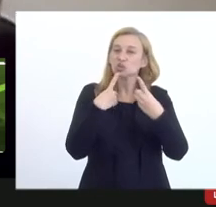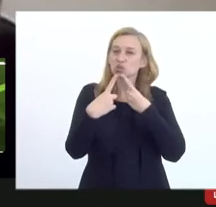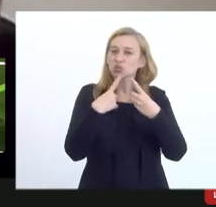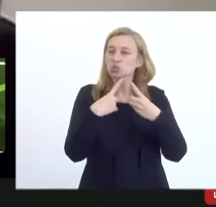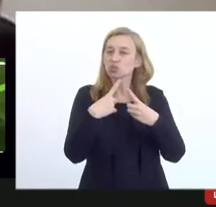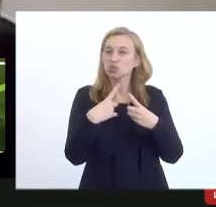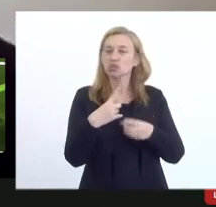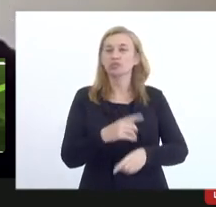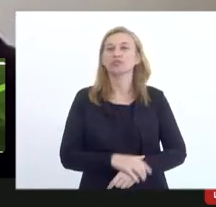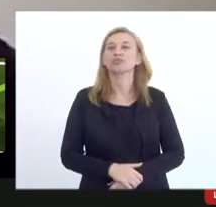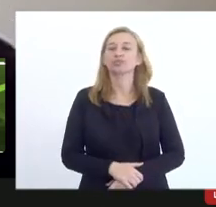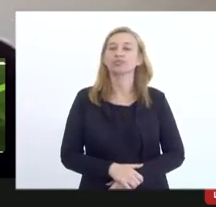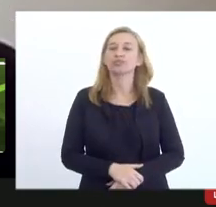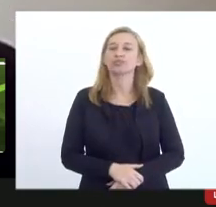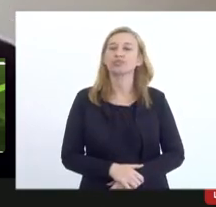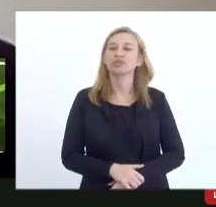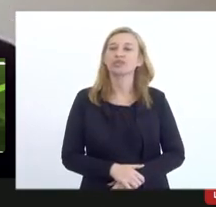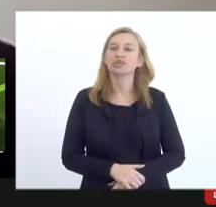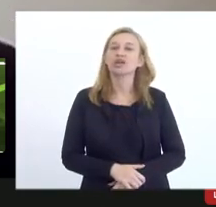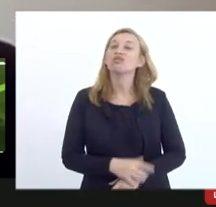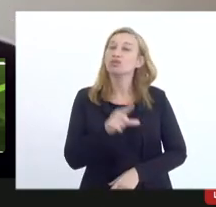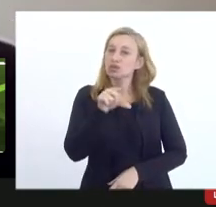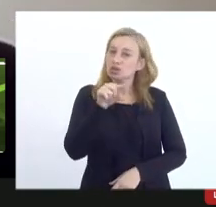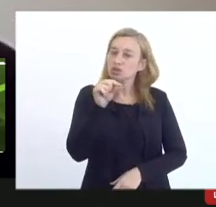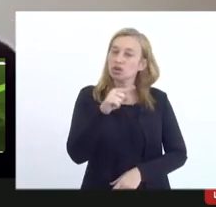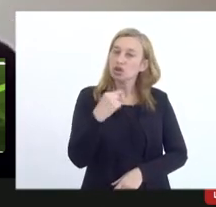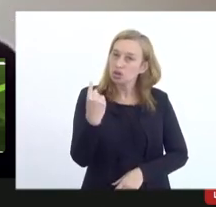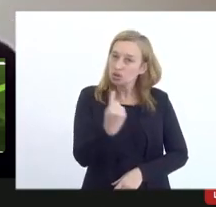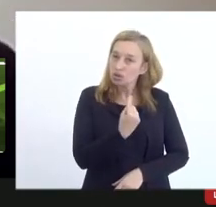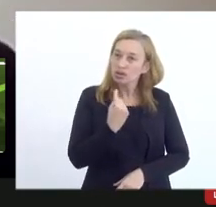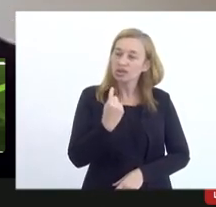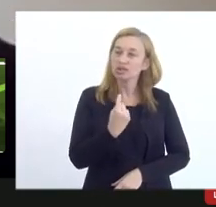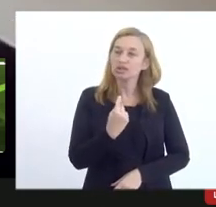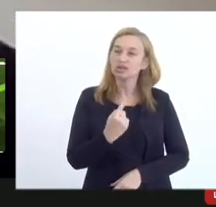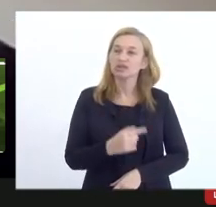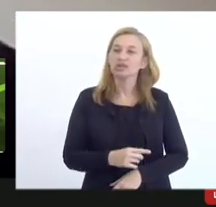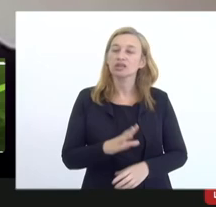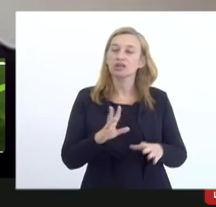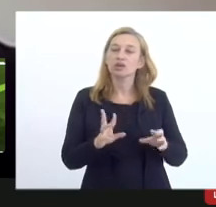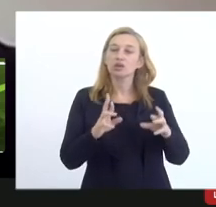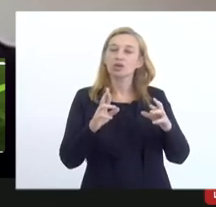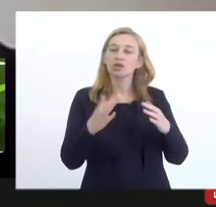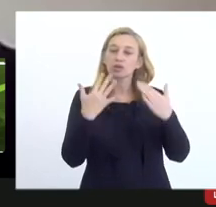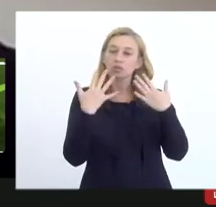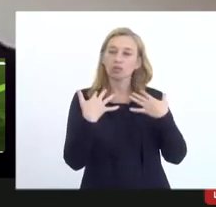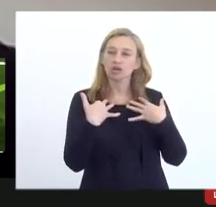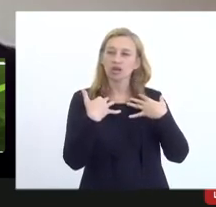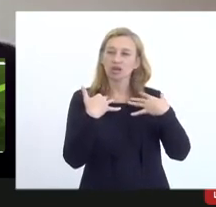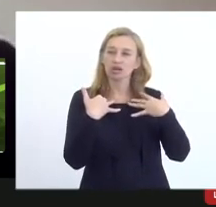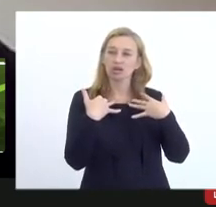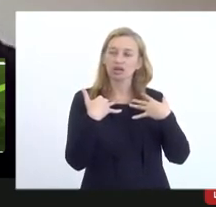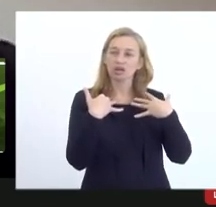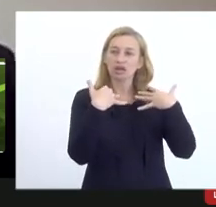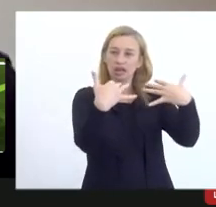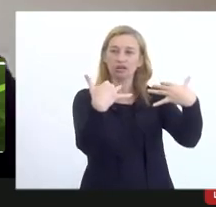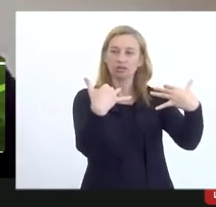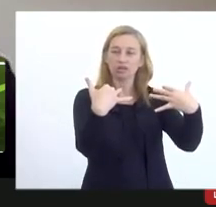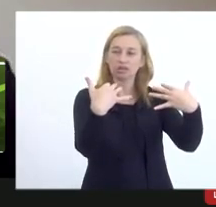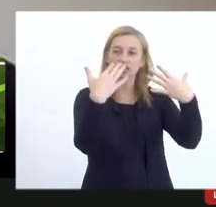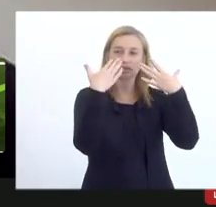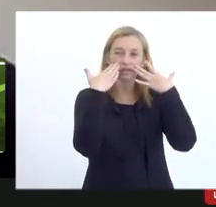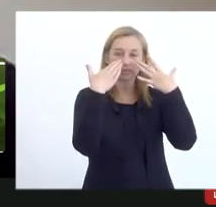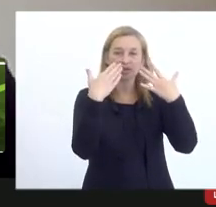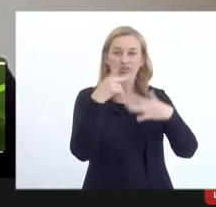sobre o jogo, ficou decidido que nós faríamos uma audiência para tratar da